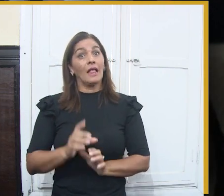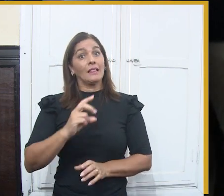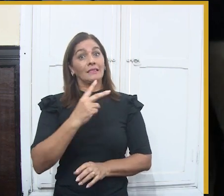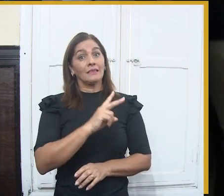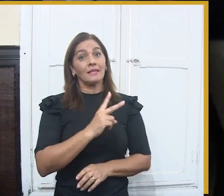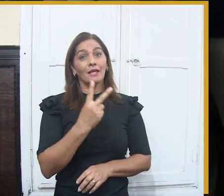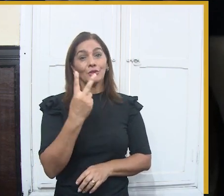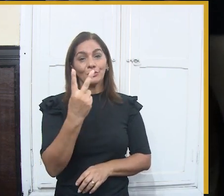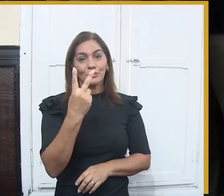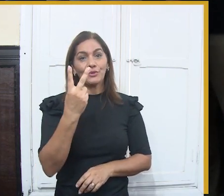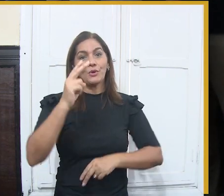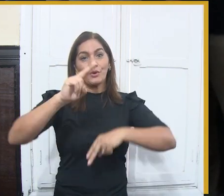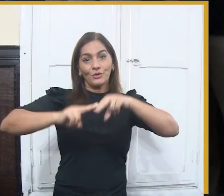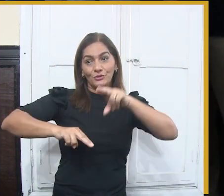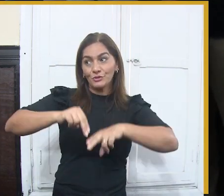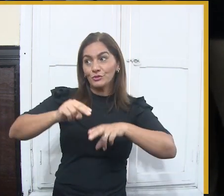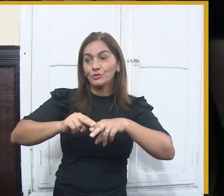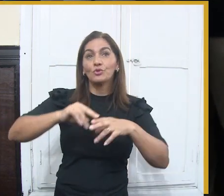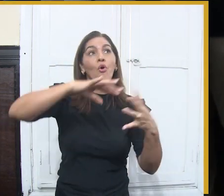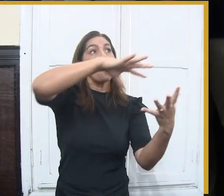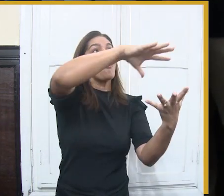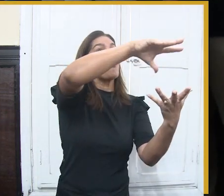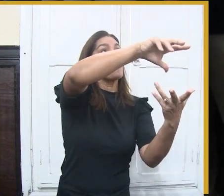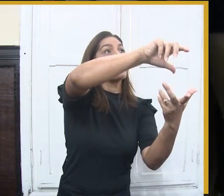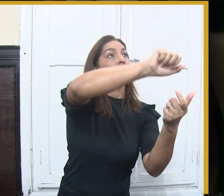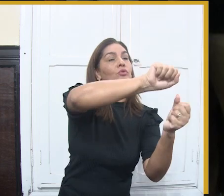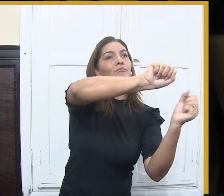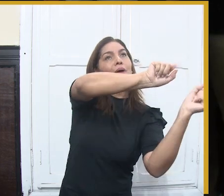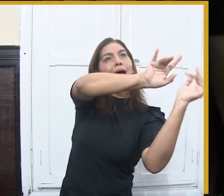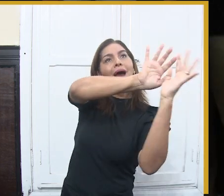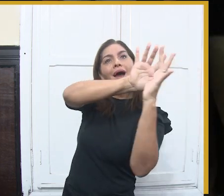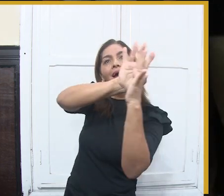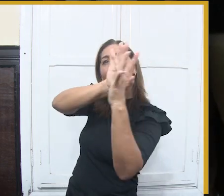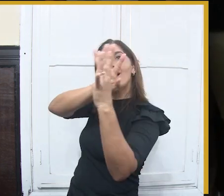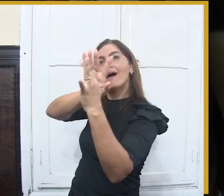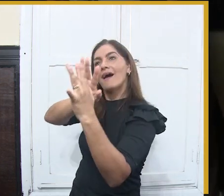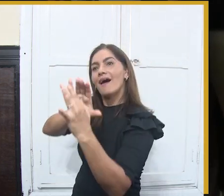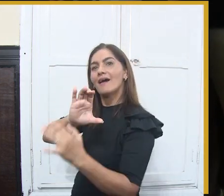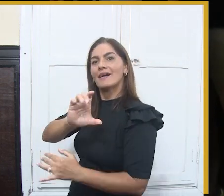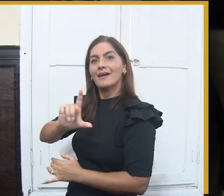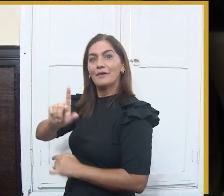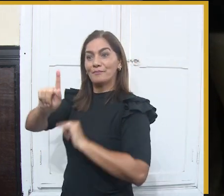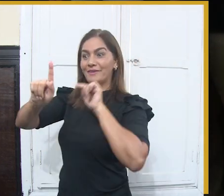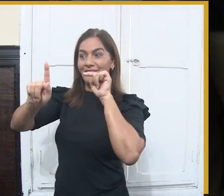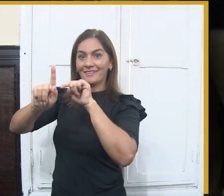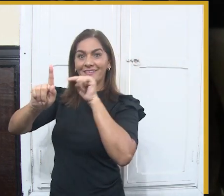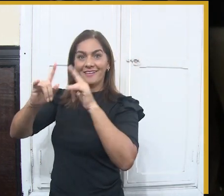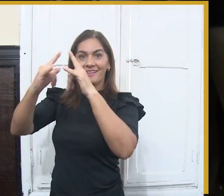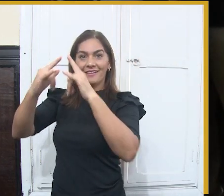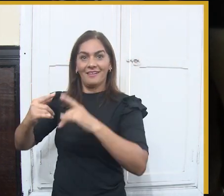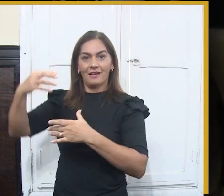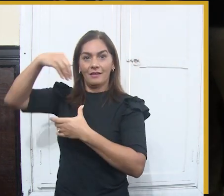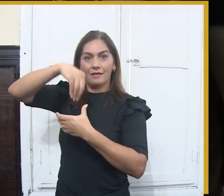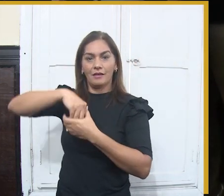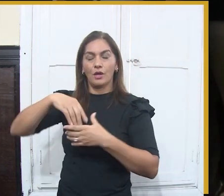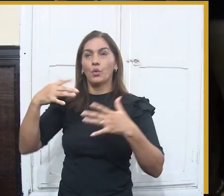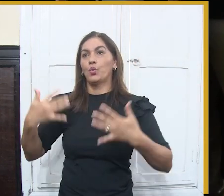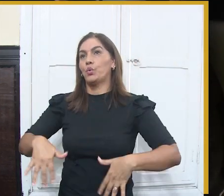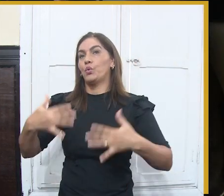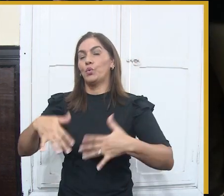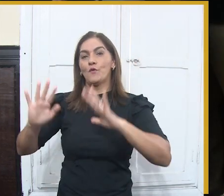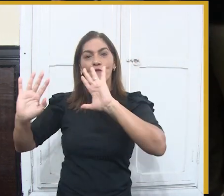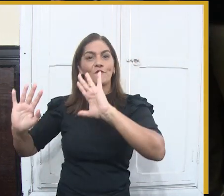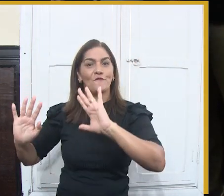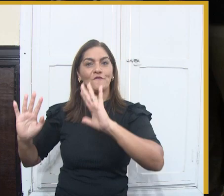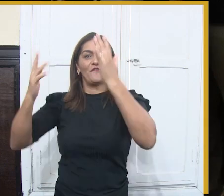Mata e Galante, Campina também tem o distrito de Catolete Boa Vista. E a abertura já tem data marcada, dia